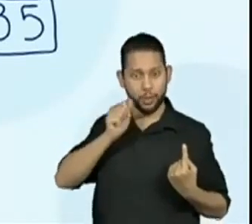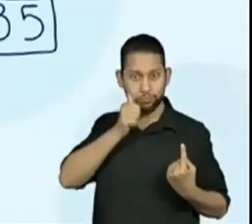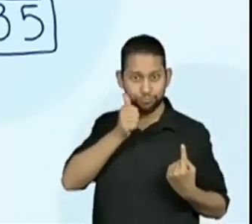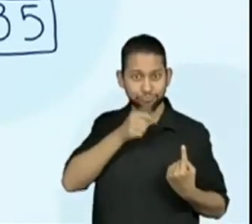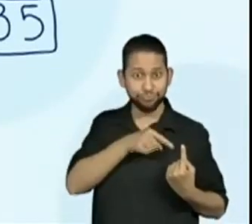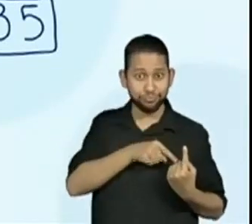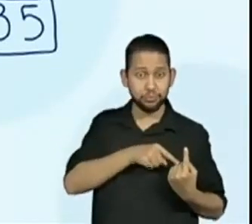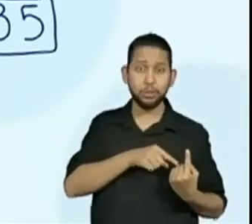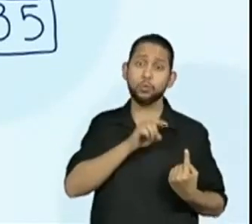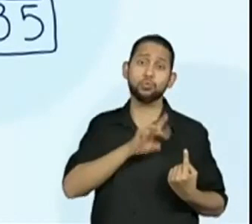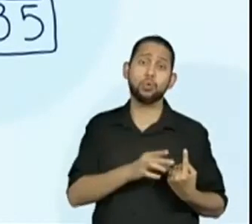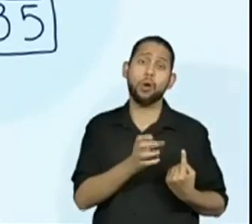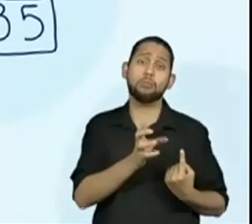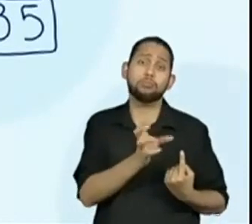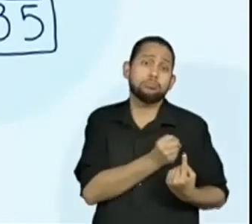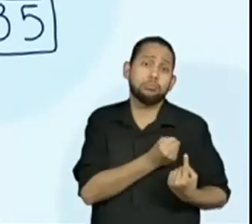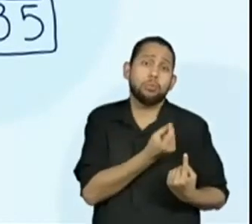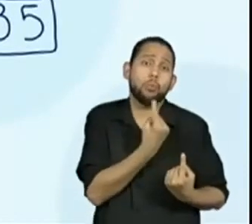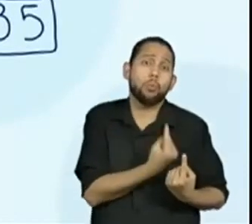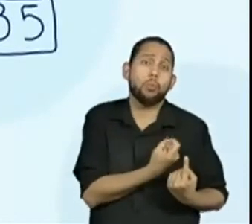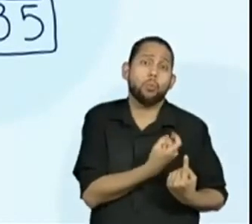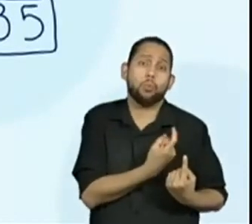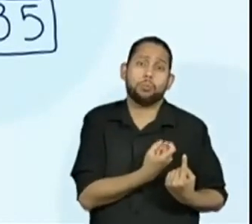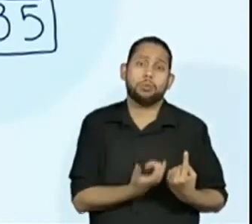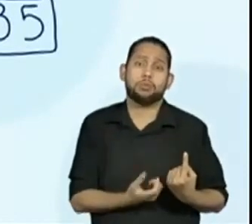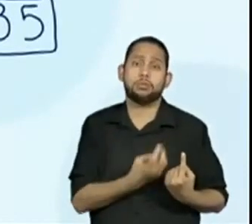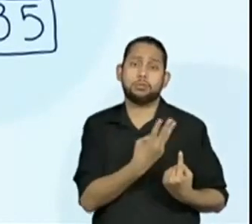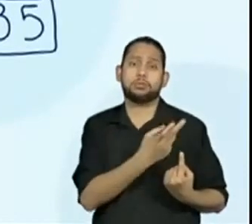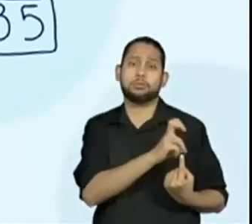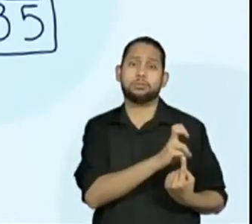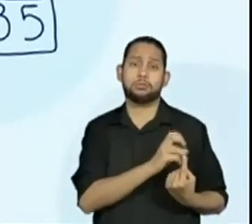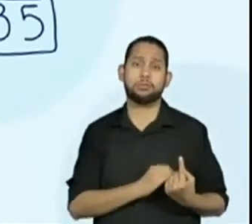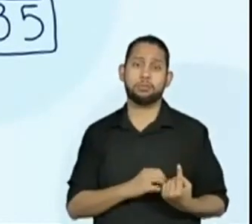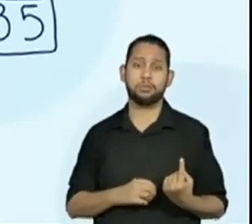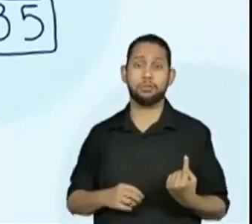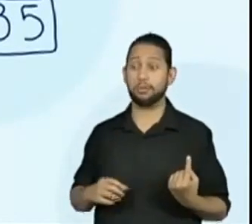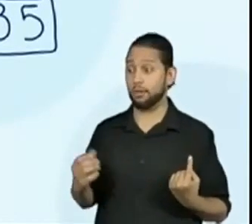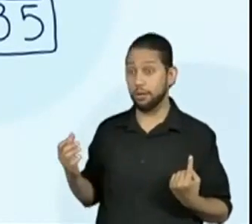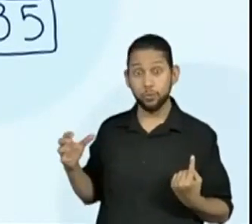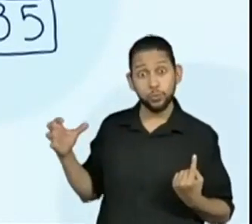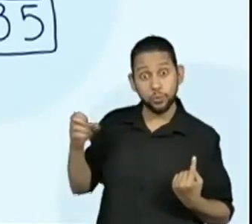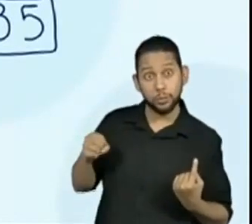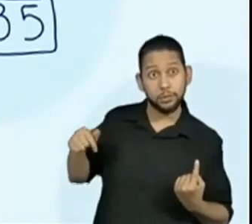Vai receber só uma parte. Ela vai receber 35.